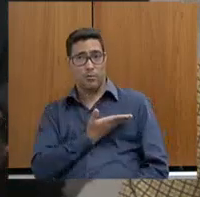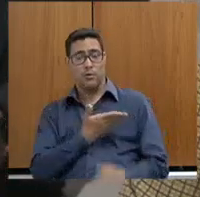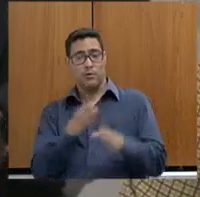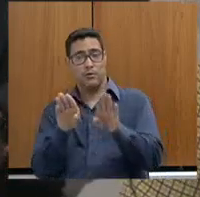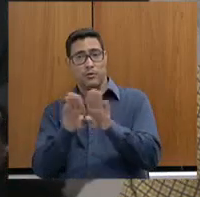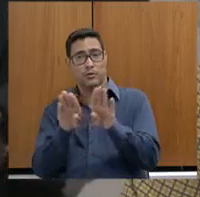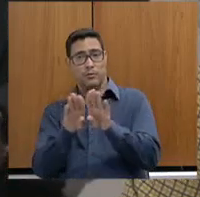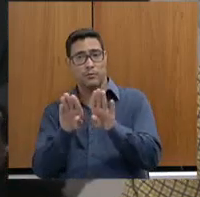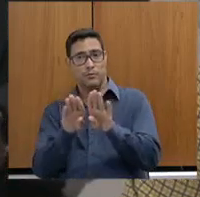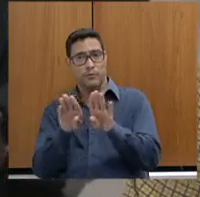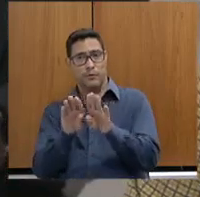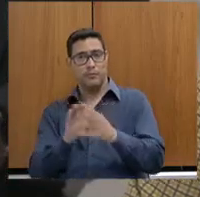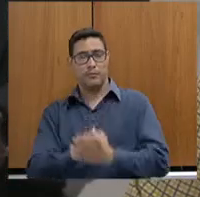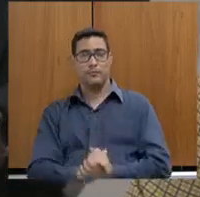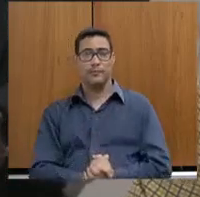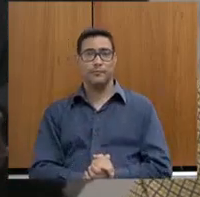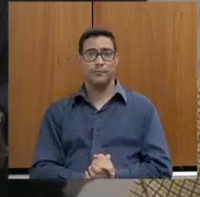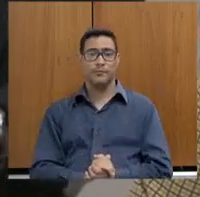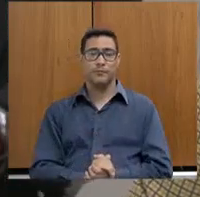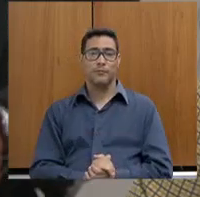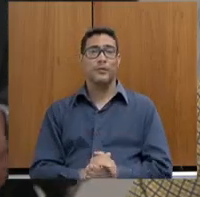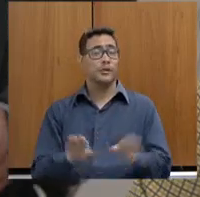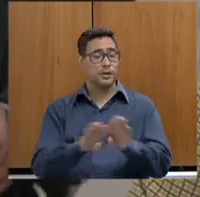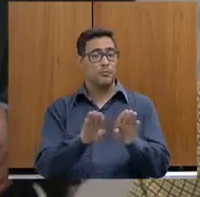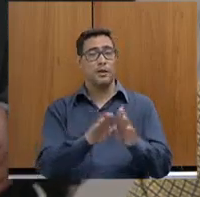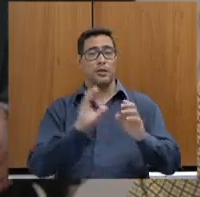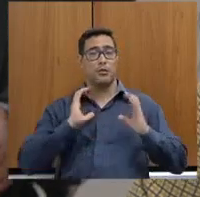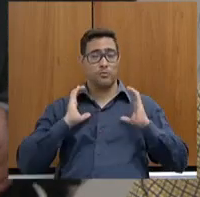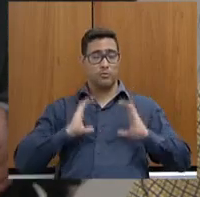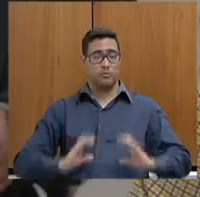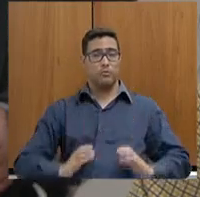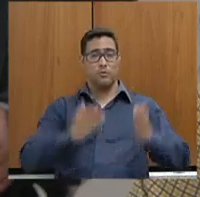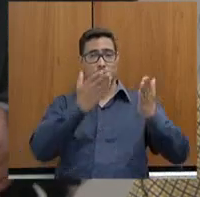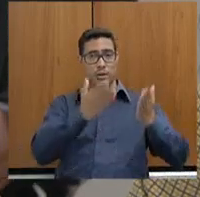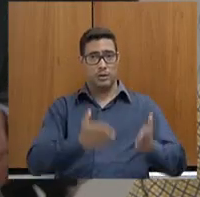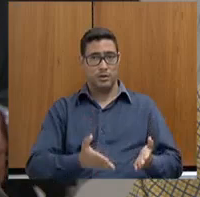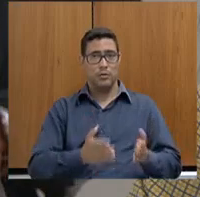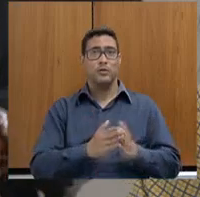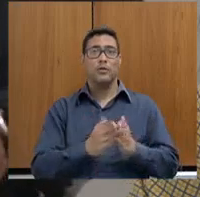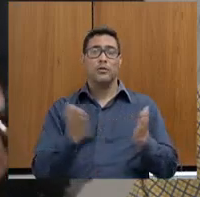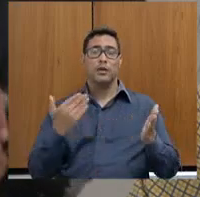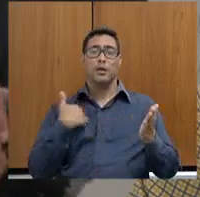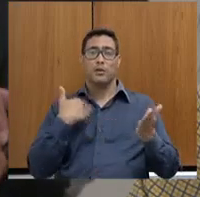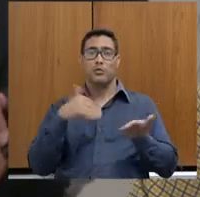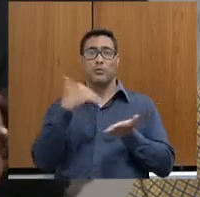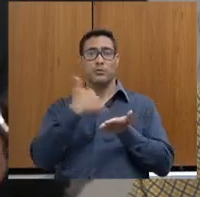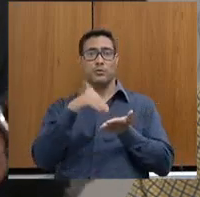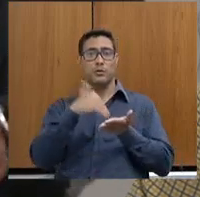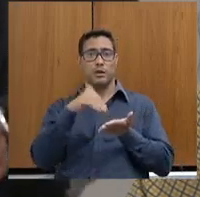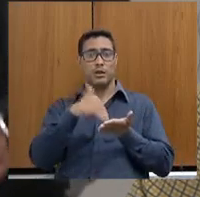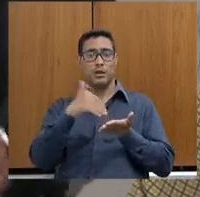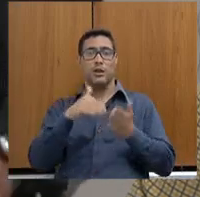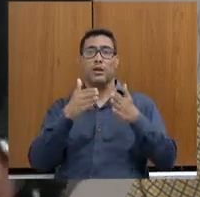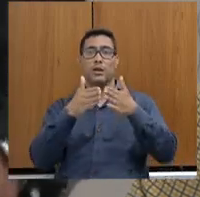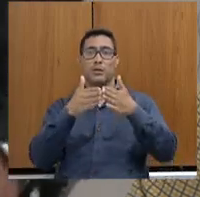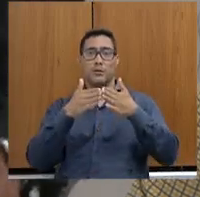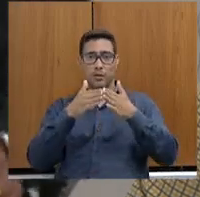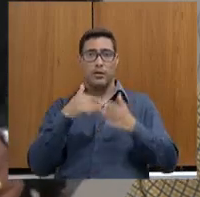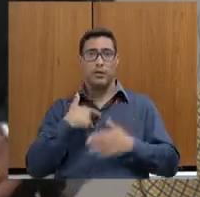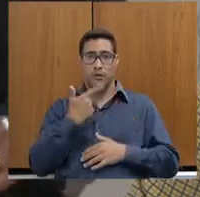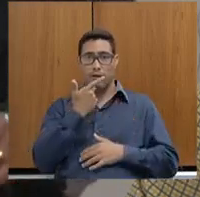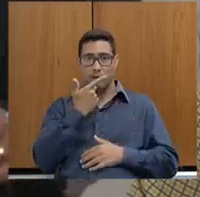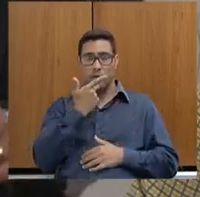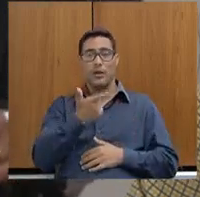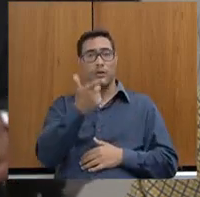policiais estão em permanente contato. Então, a sugestão, eu queria que o secretário pudesse falar novamente,